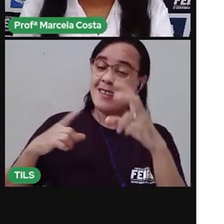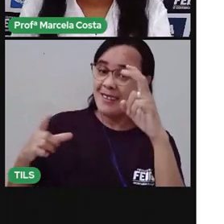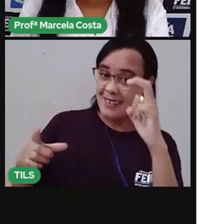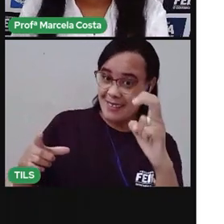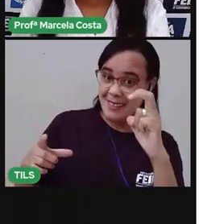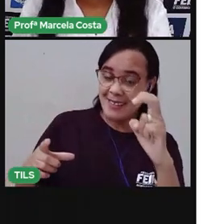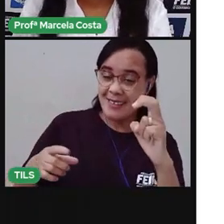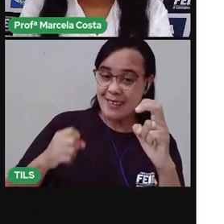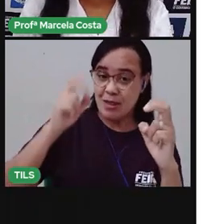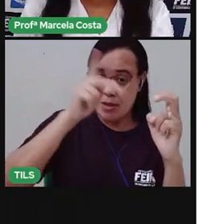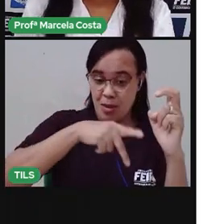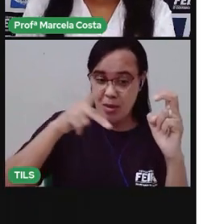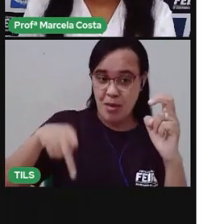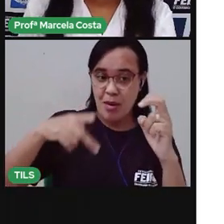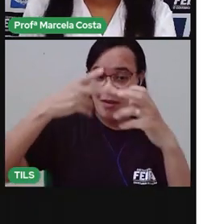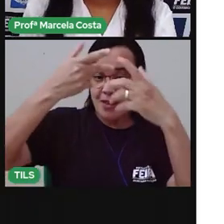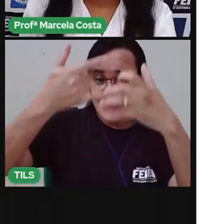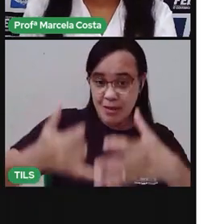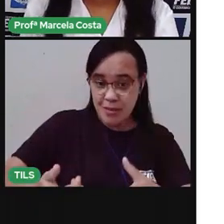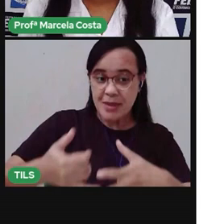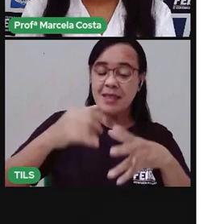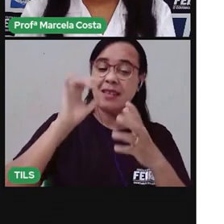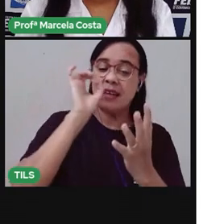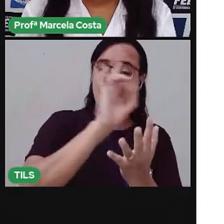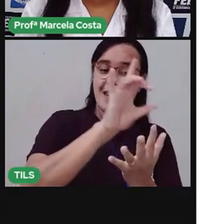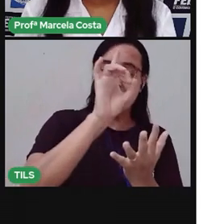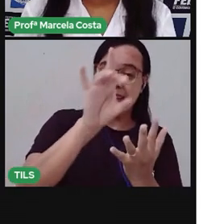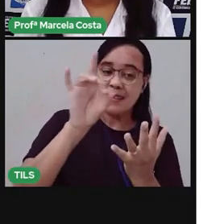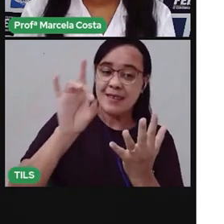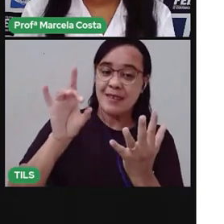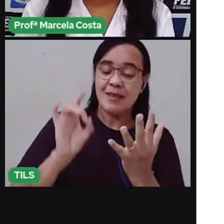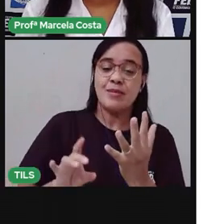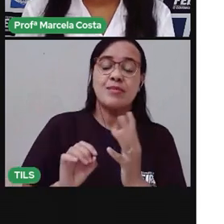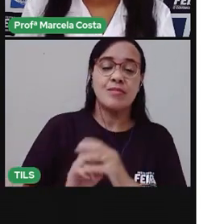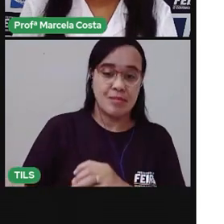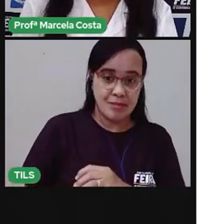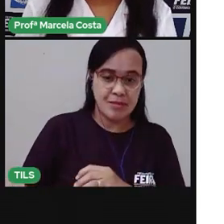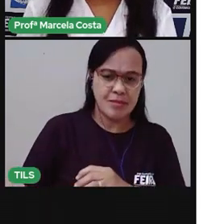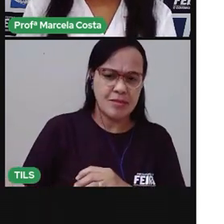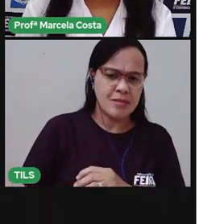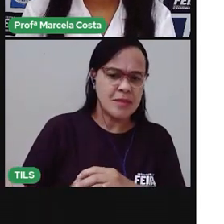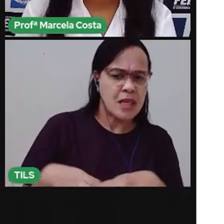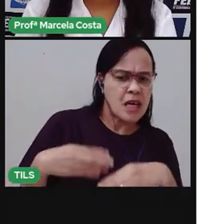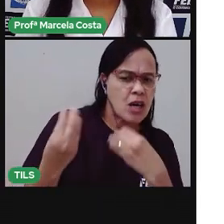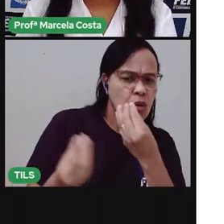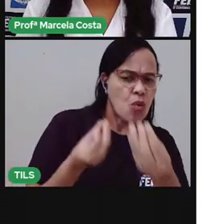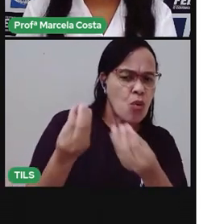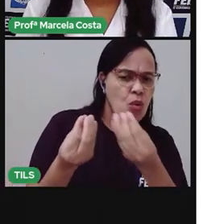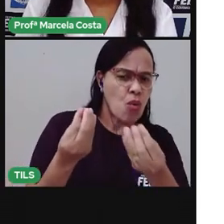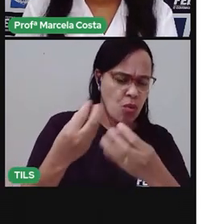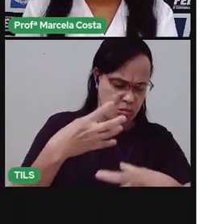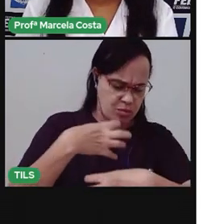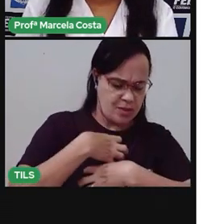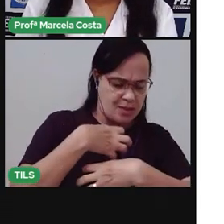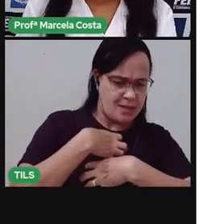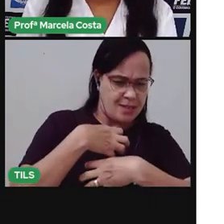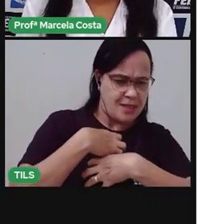Eu vou dizer daqui a pouco quais são eles. E eles seguem para a gente sentir as coisas.